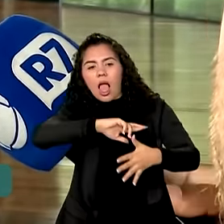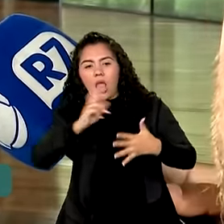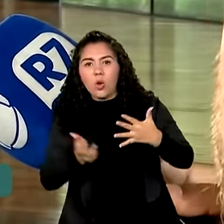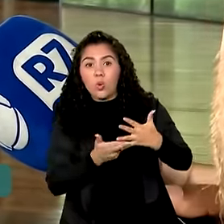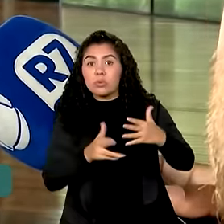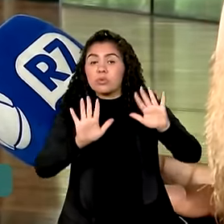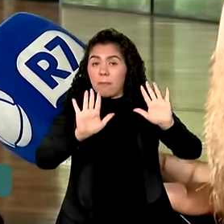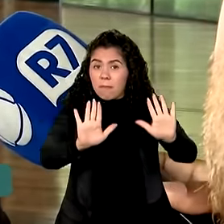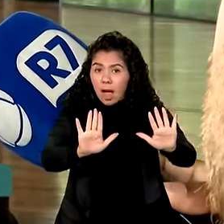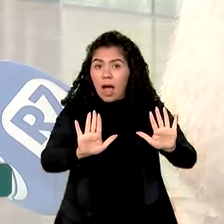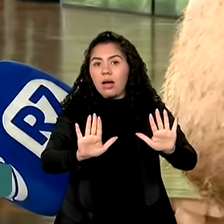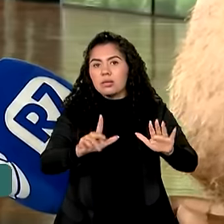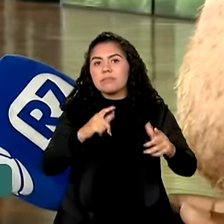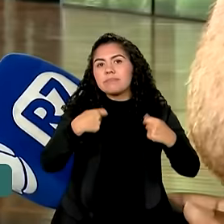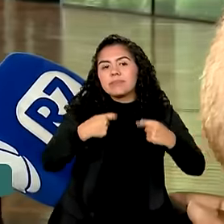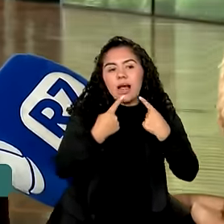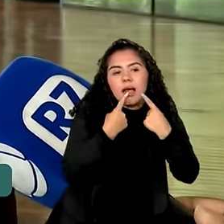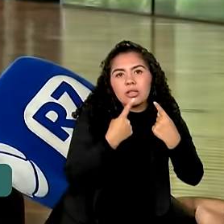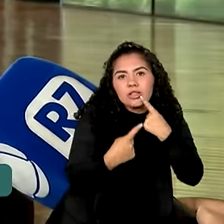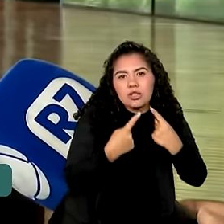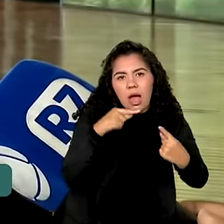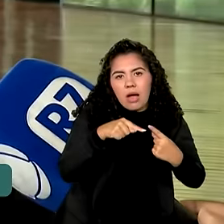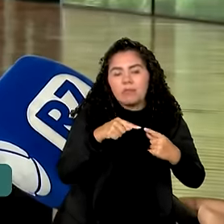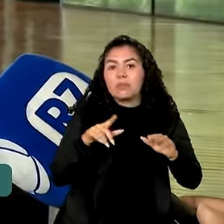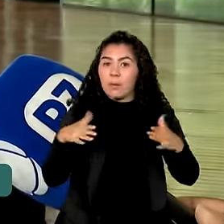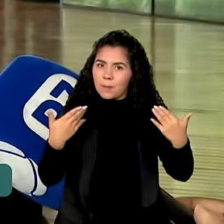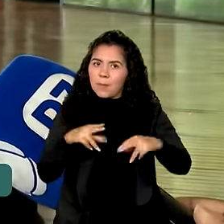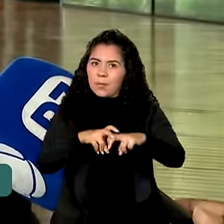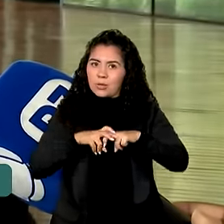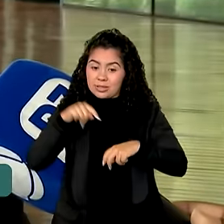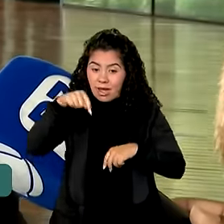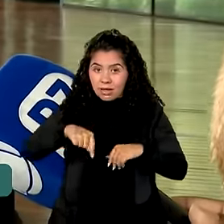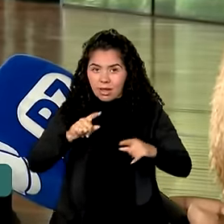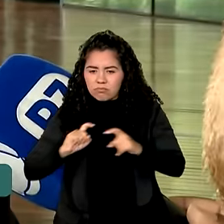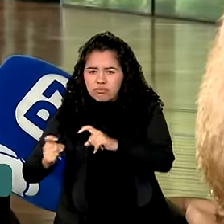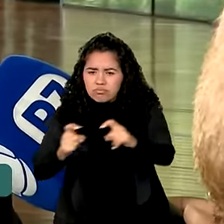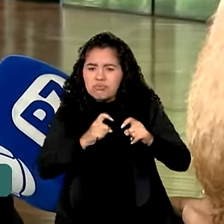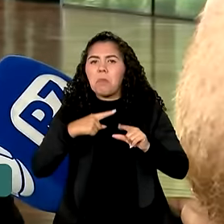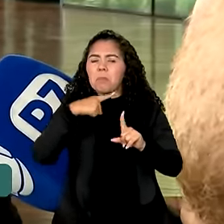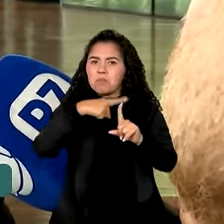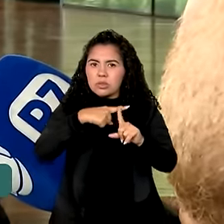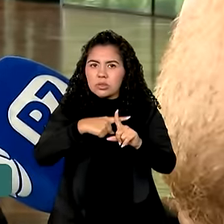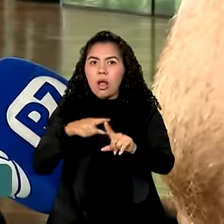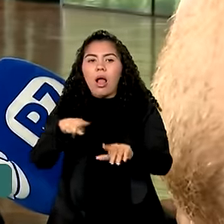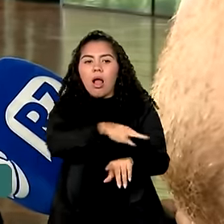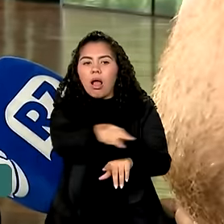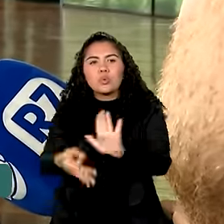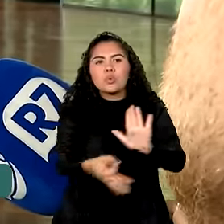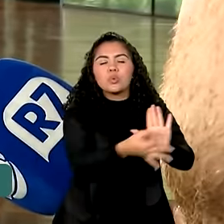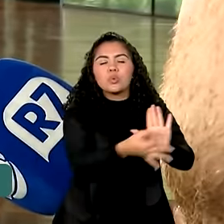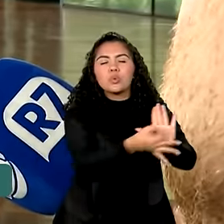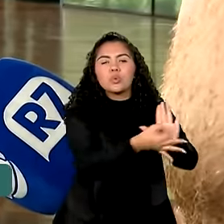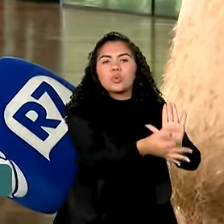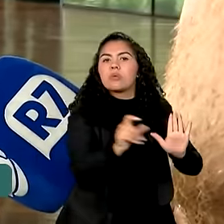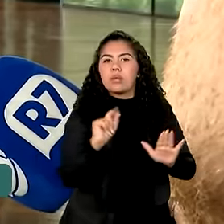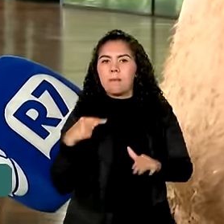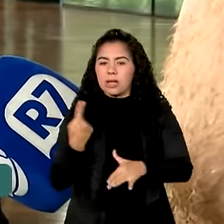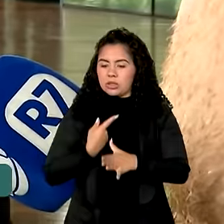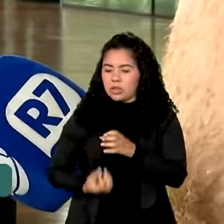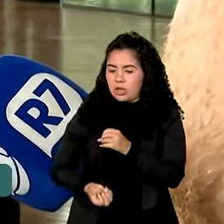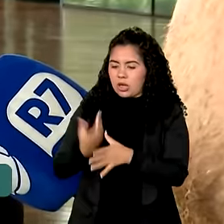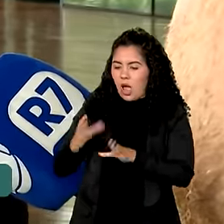Mas, acima de tudo, o diálogo. Foi muito positivo. Sugeriram que a gente monte um grupo de unidade,